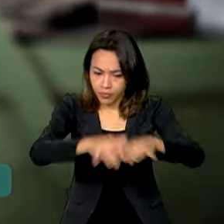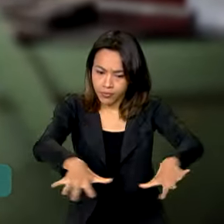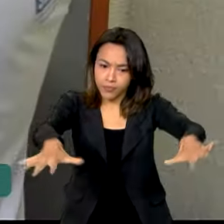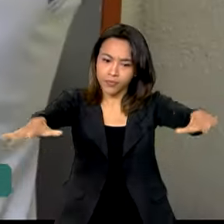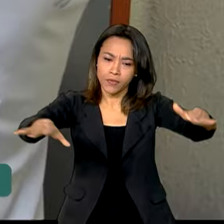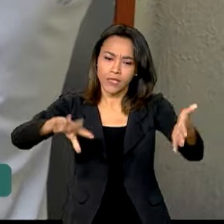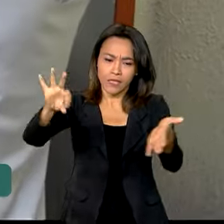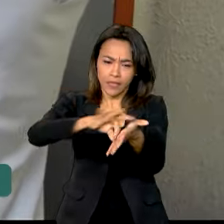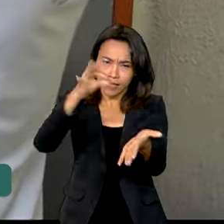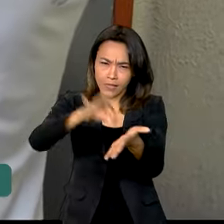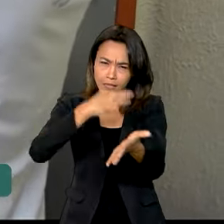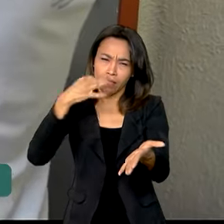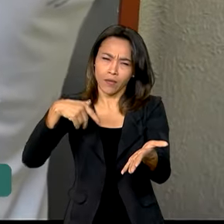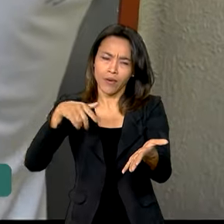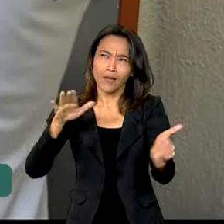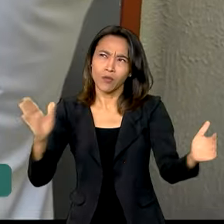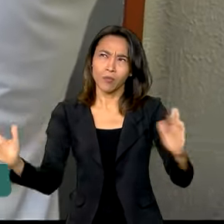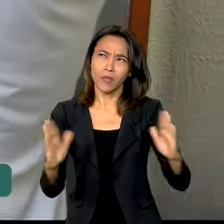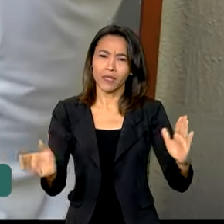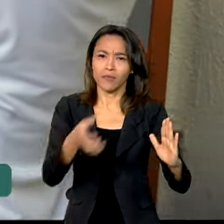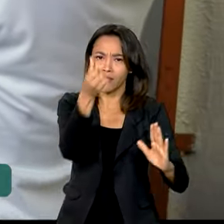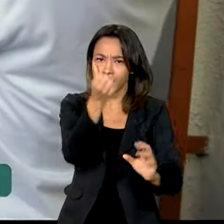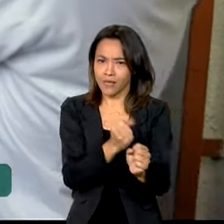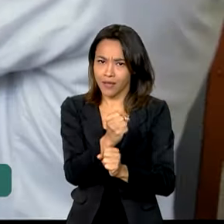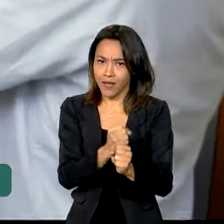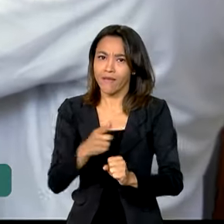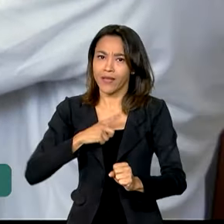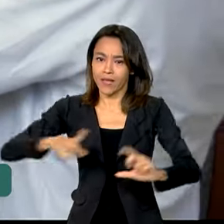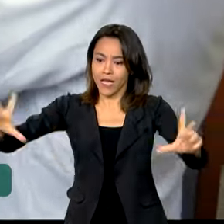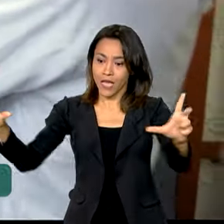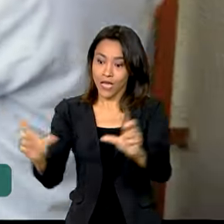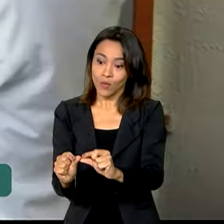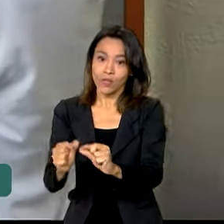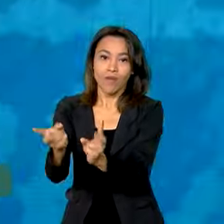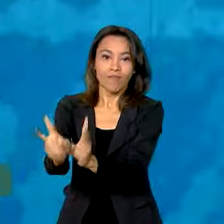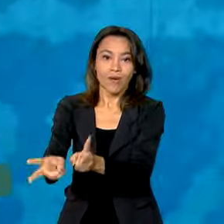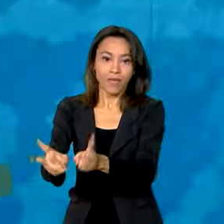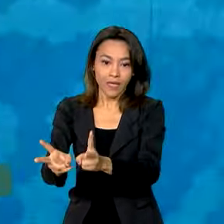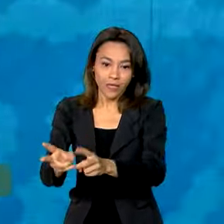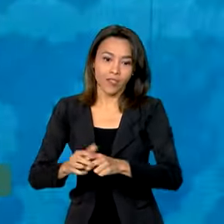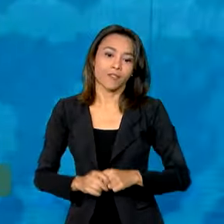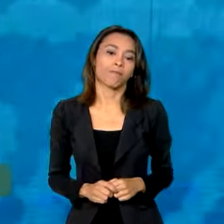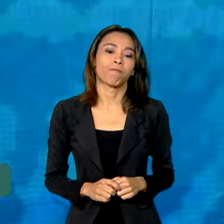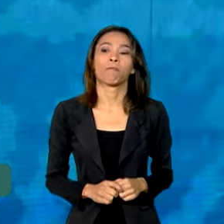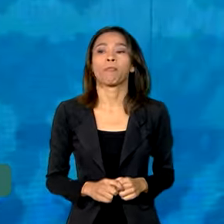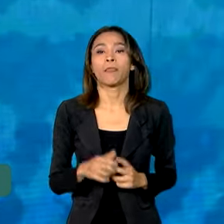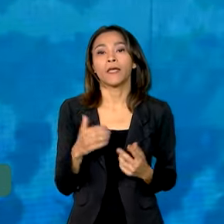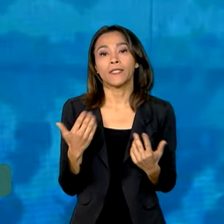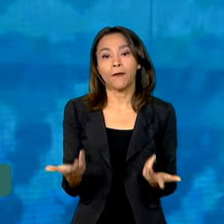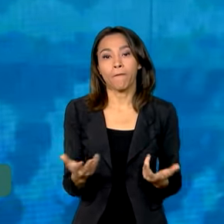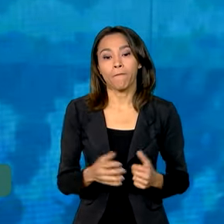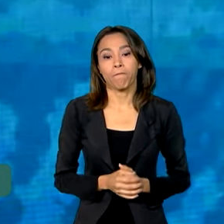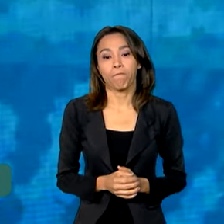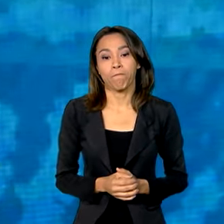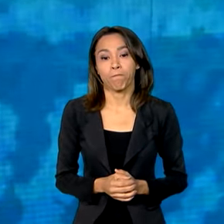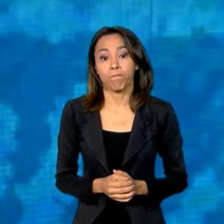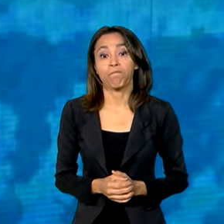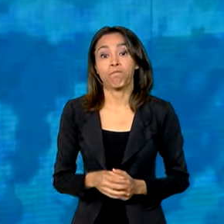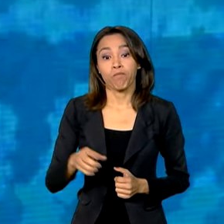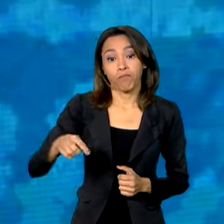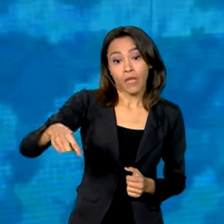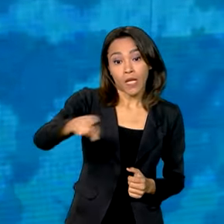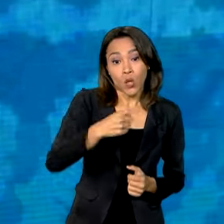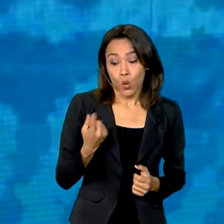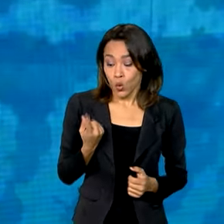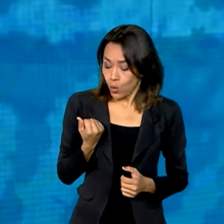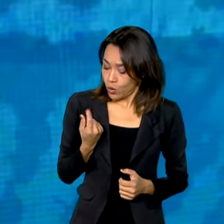matrículas em até seis anos vai ter redução permanente. Então, a gente está olhando para um dinheiro